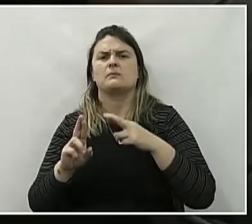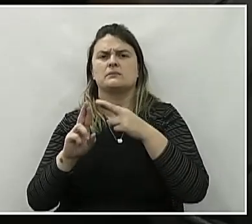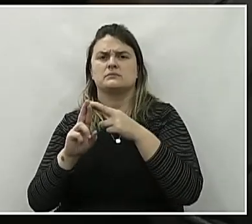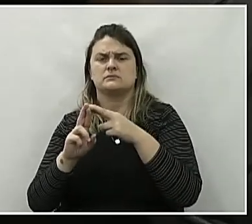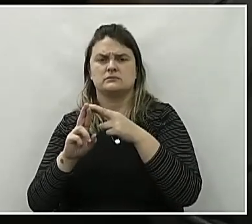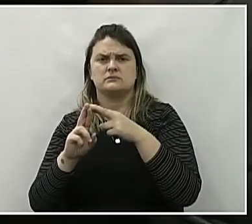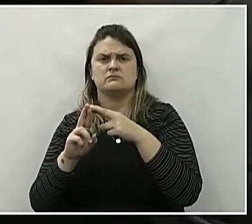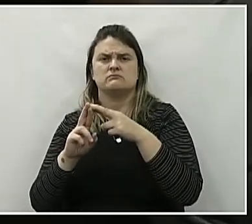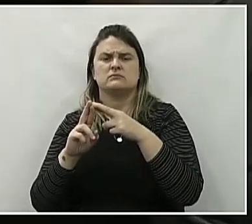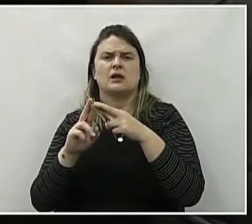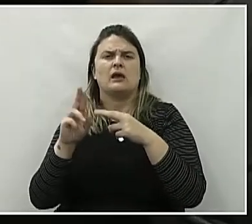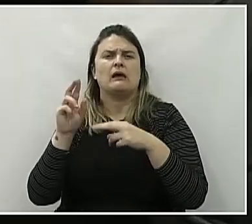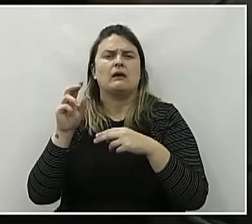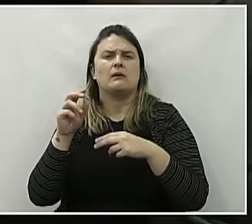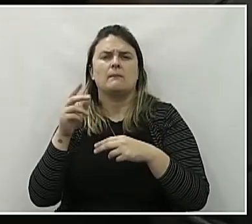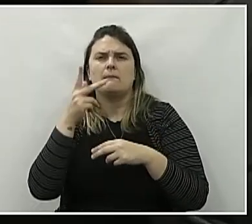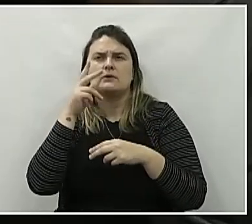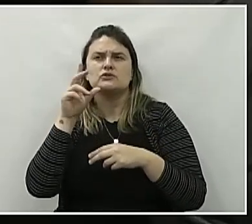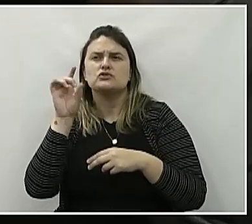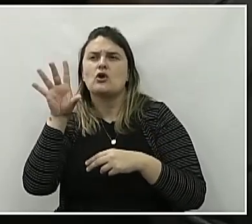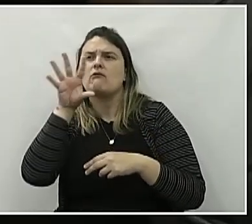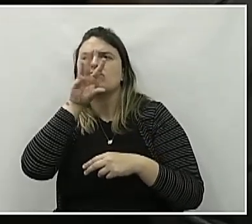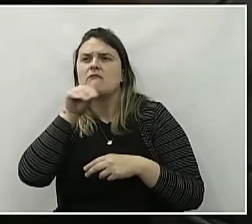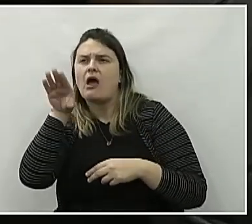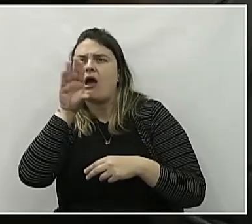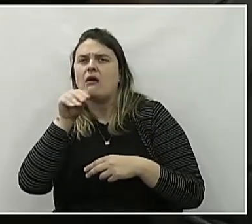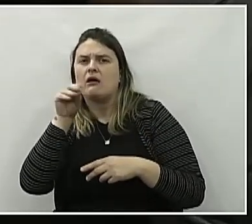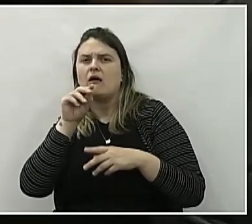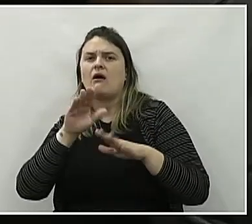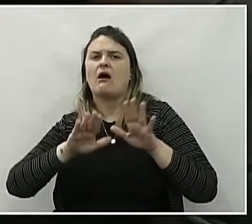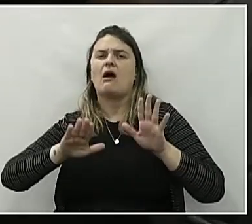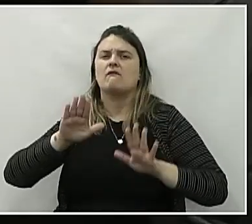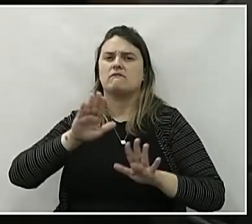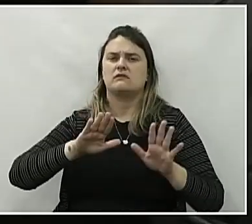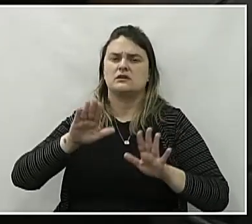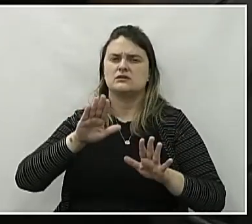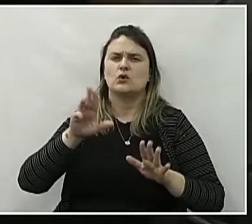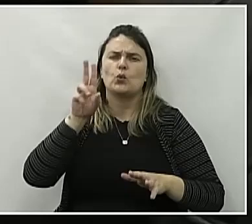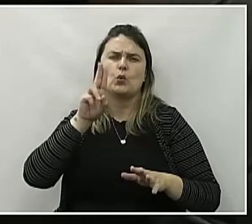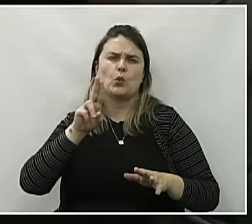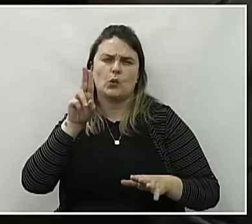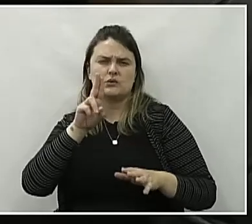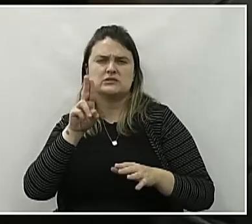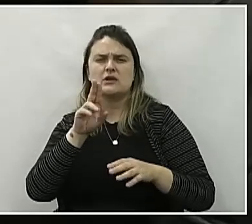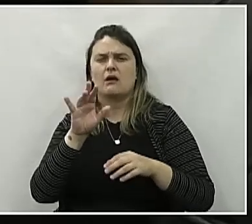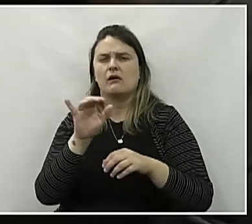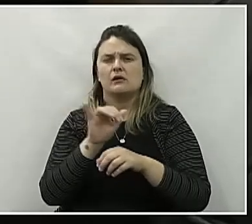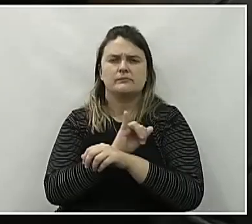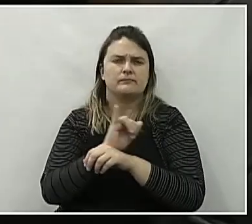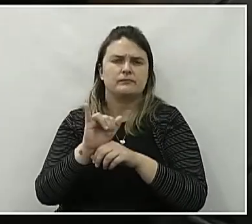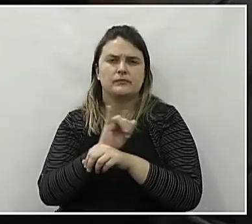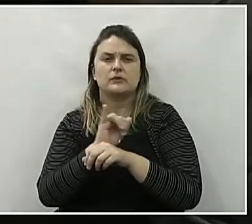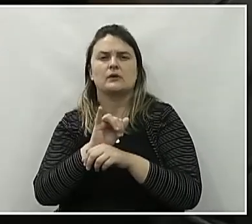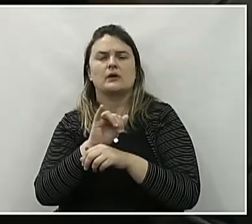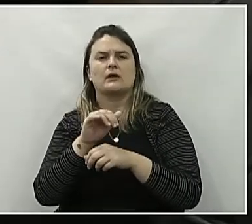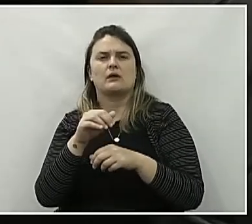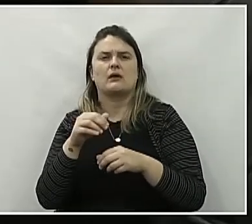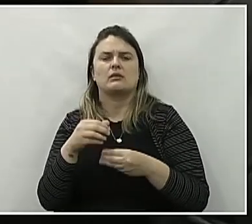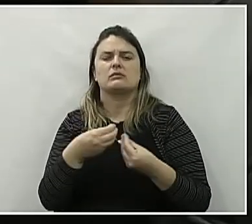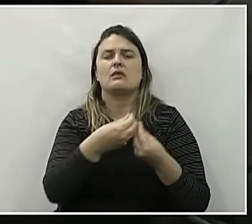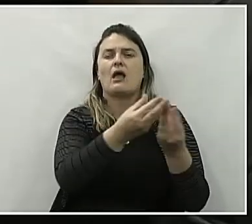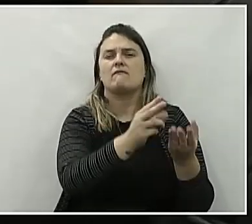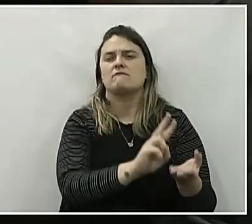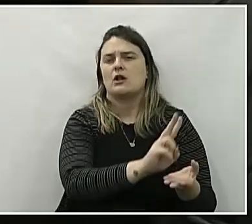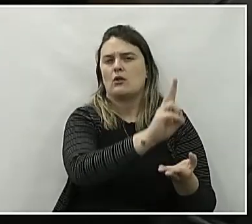que só tem falácias e às vezes usa de artimanhas, usa de colocar preço nas